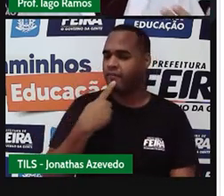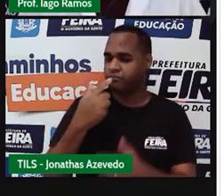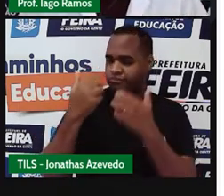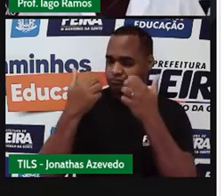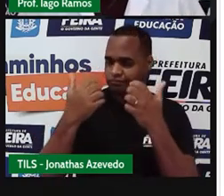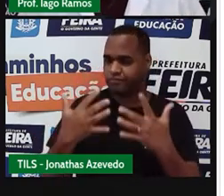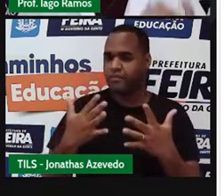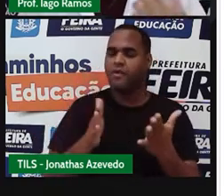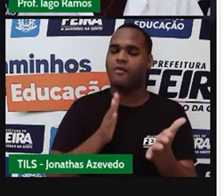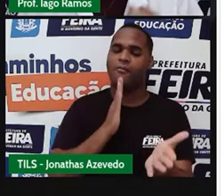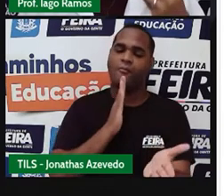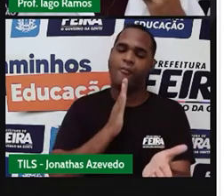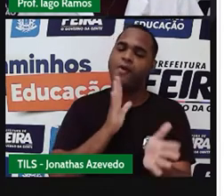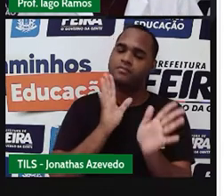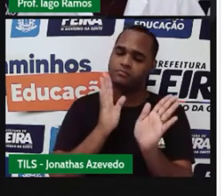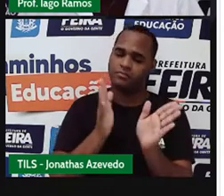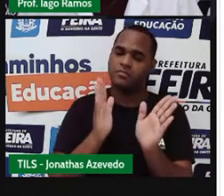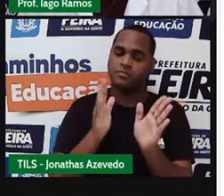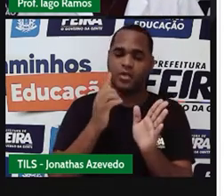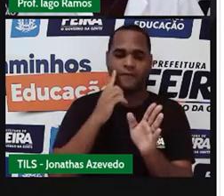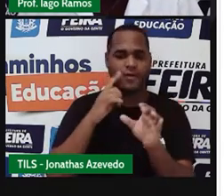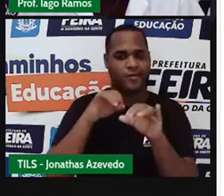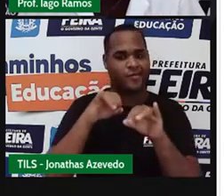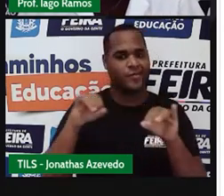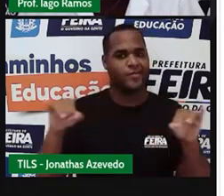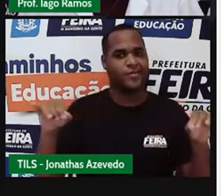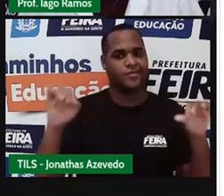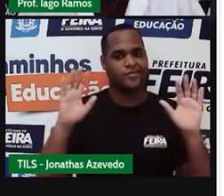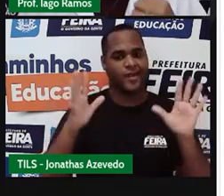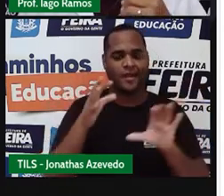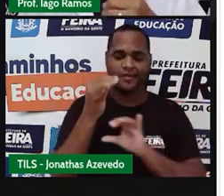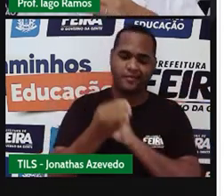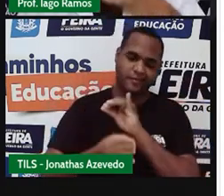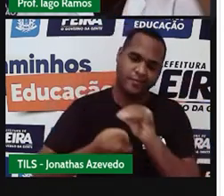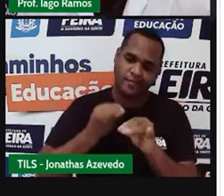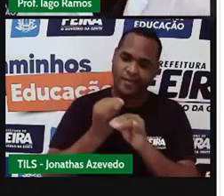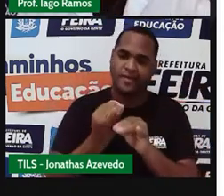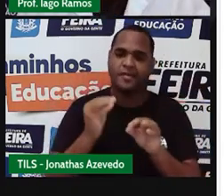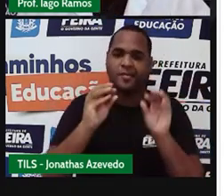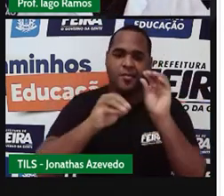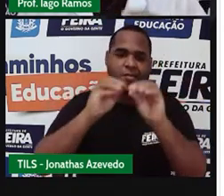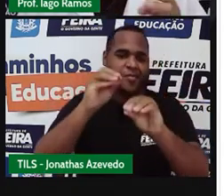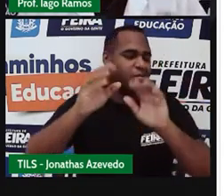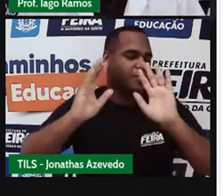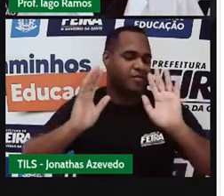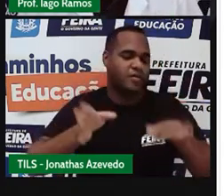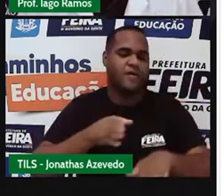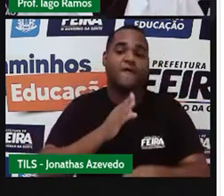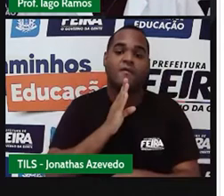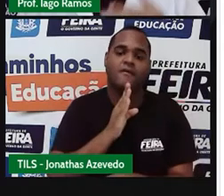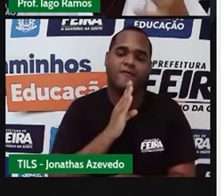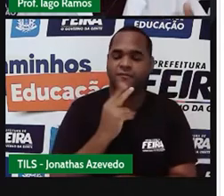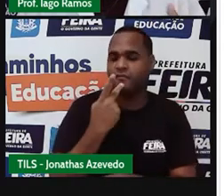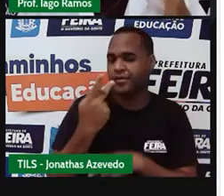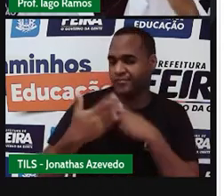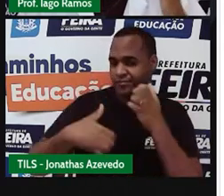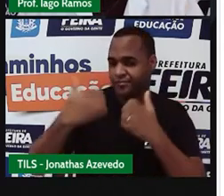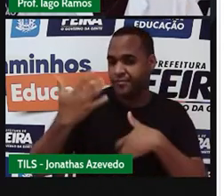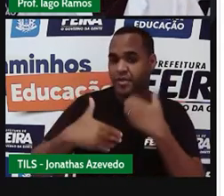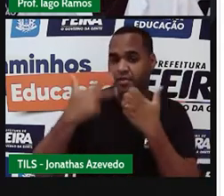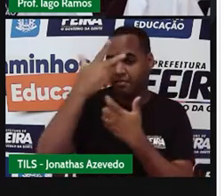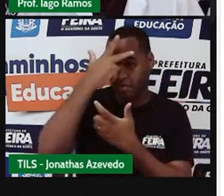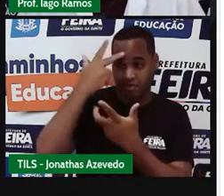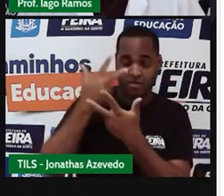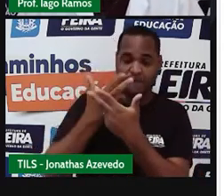talvez você conheça, porque isso foi bastante divulgado. Isso foi bastante falado. Muitas pessoas